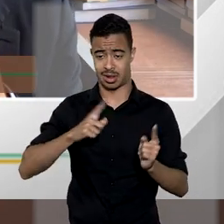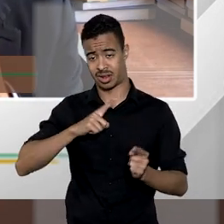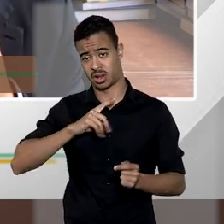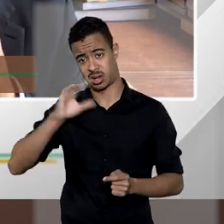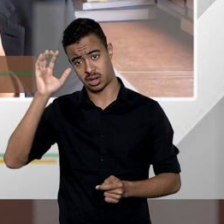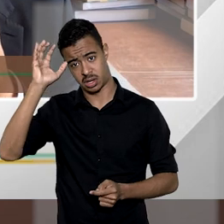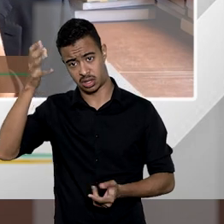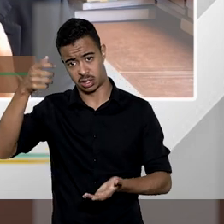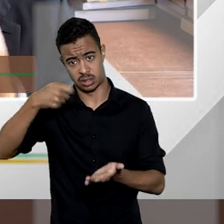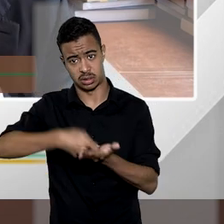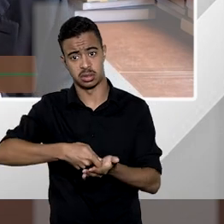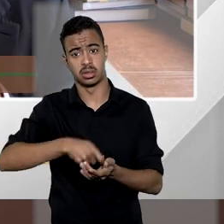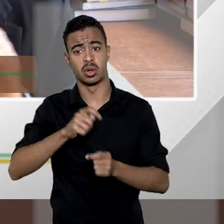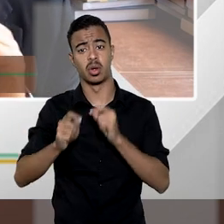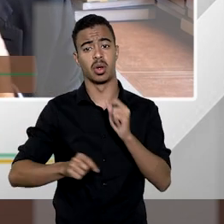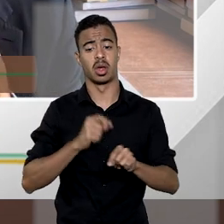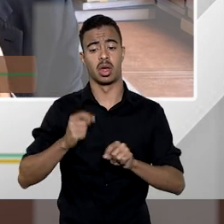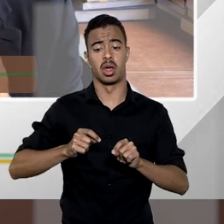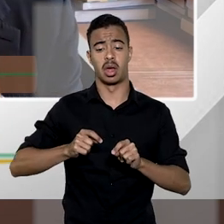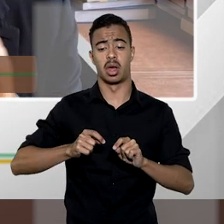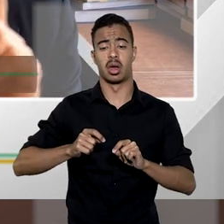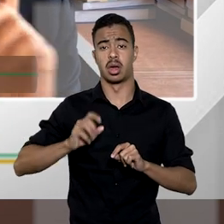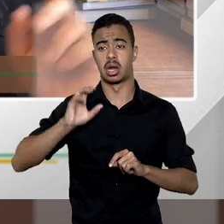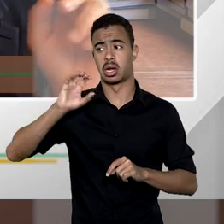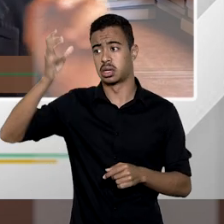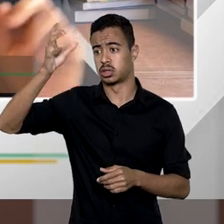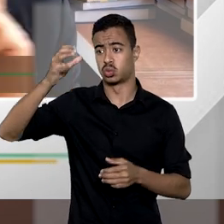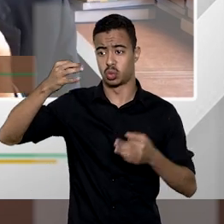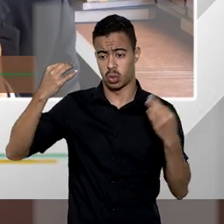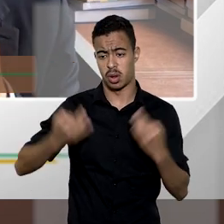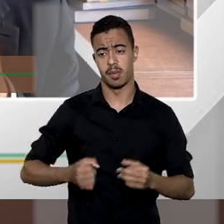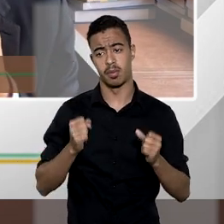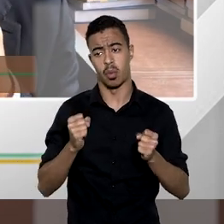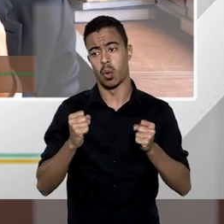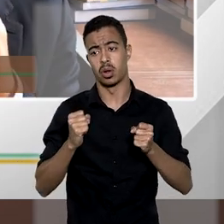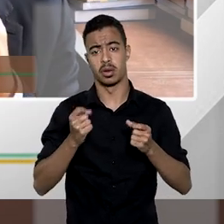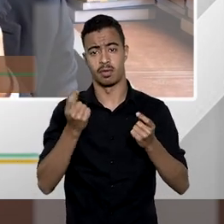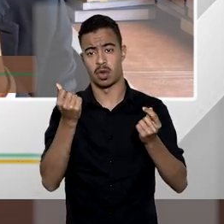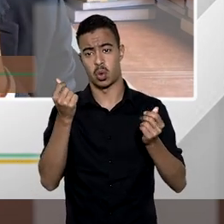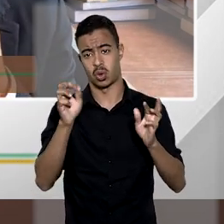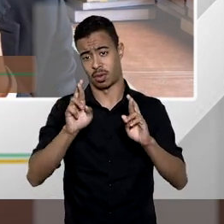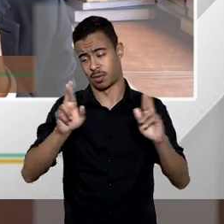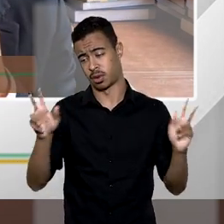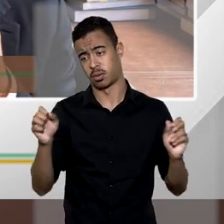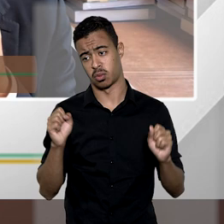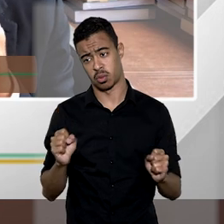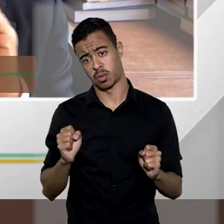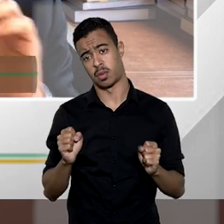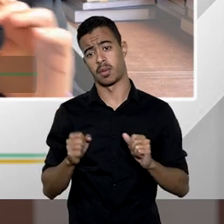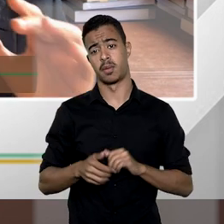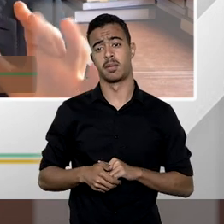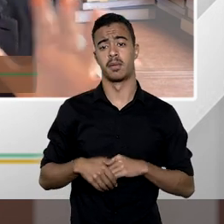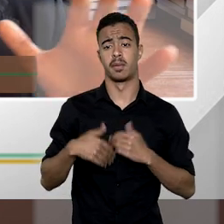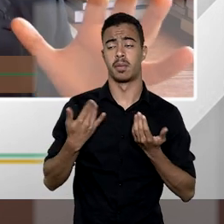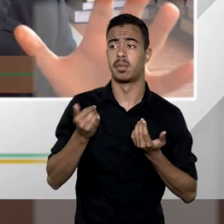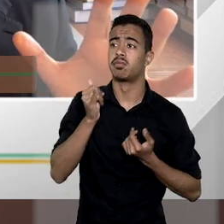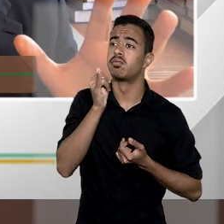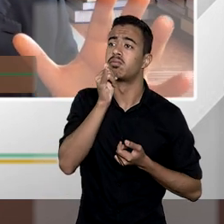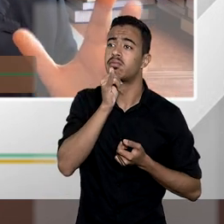decisões também que consignam que o caso concreto pode dissociar os valores quando